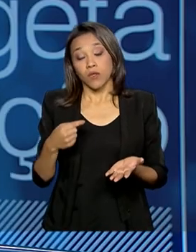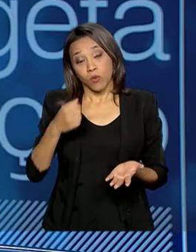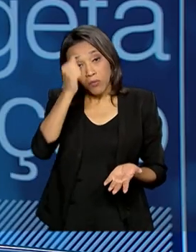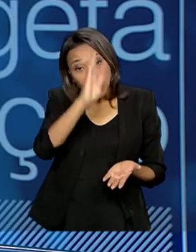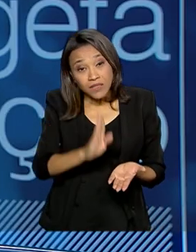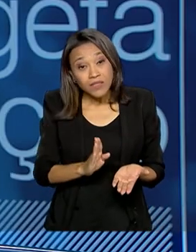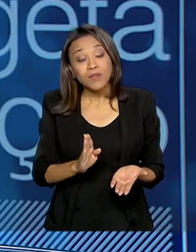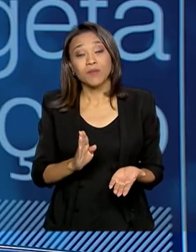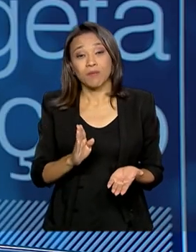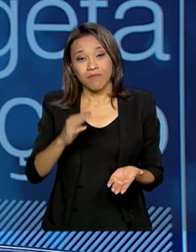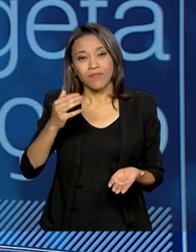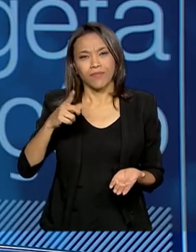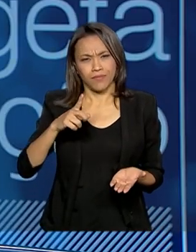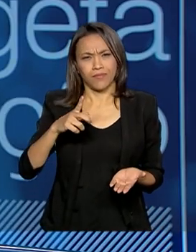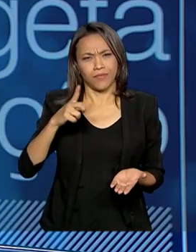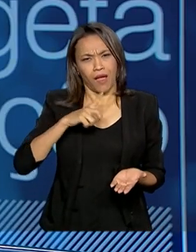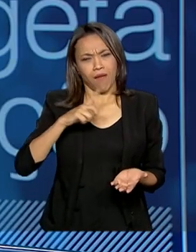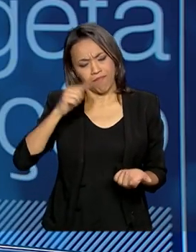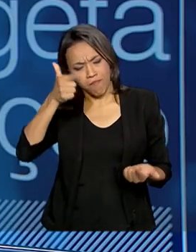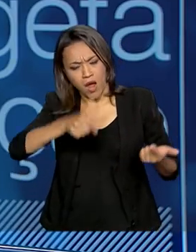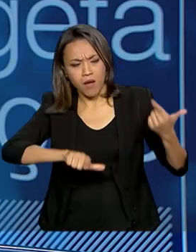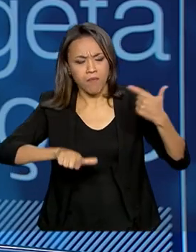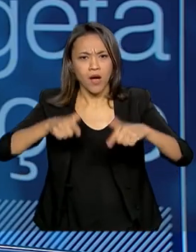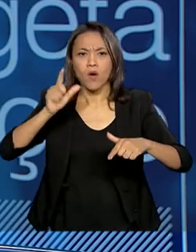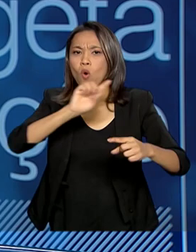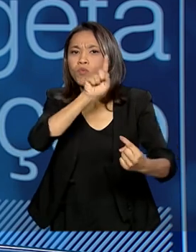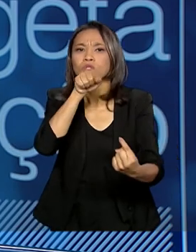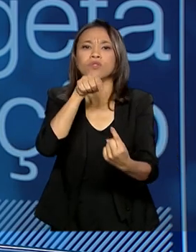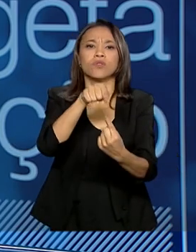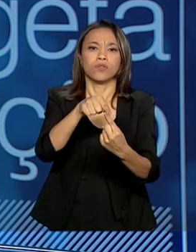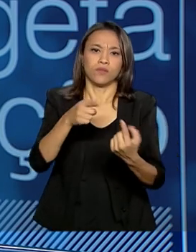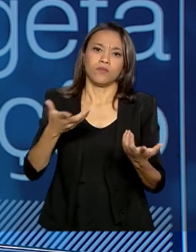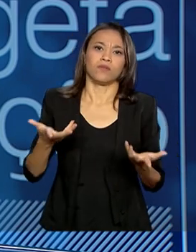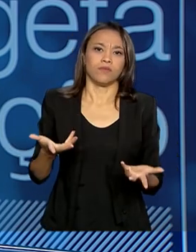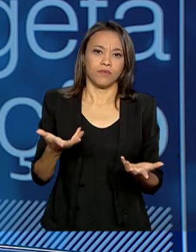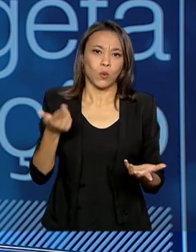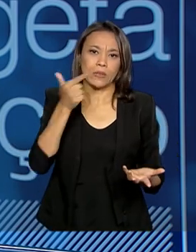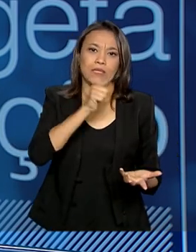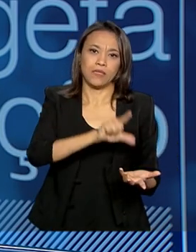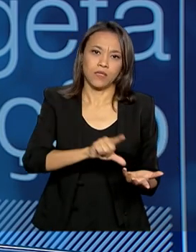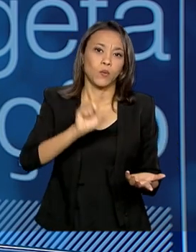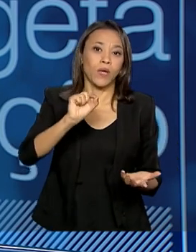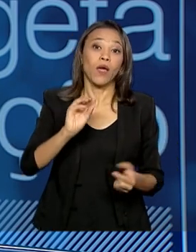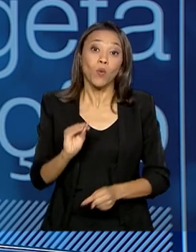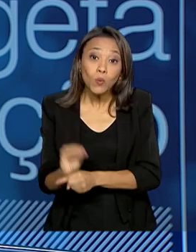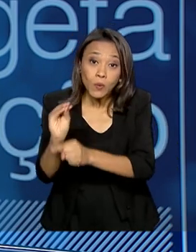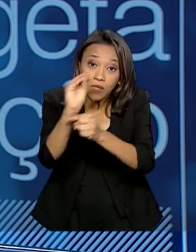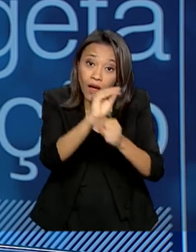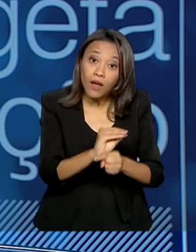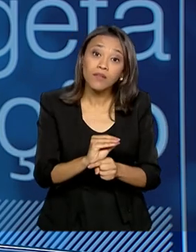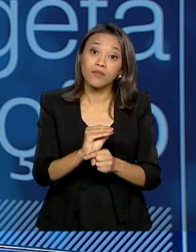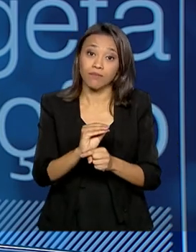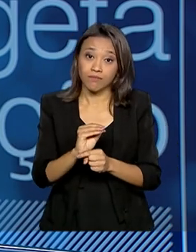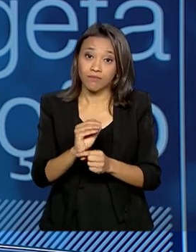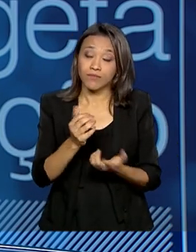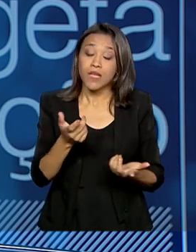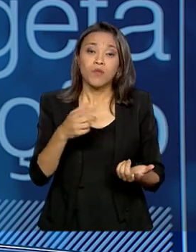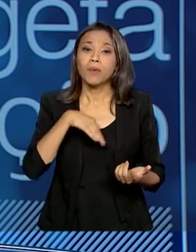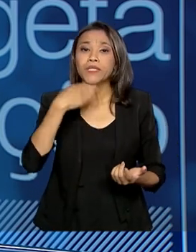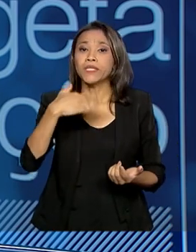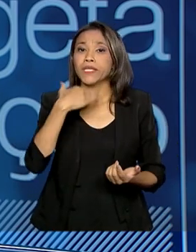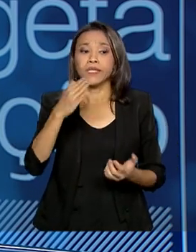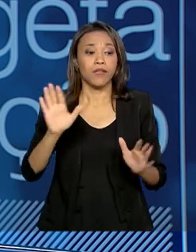Brasil está cada vez mais indo ao objetivo que é a sustentabilidade. Não adianta só fechar